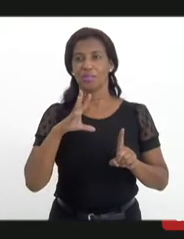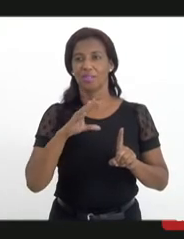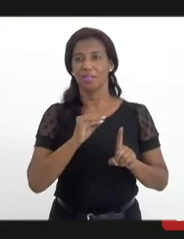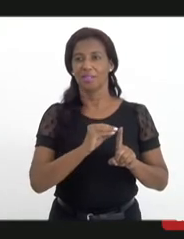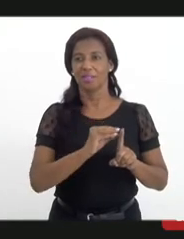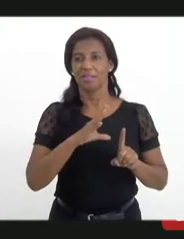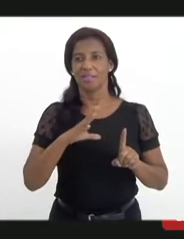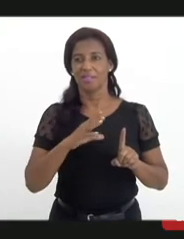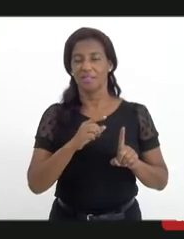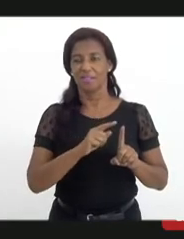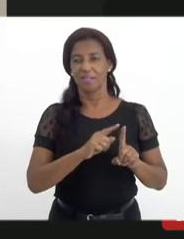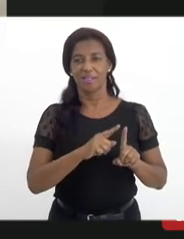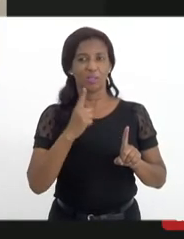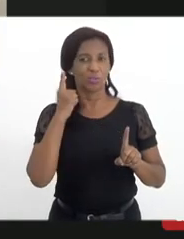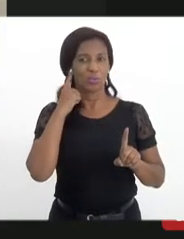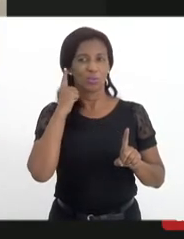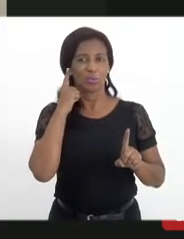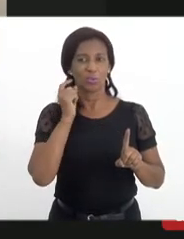Secretário, me ouve?